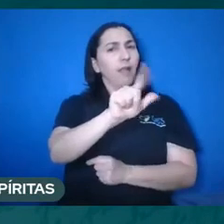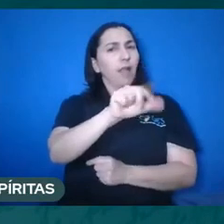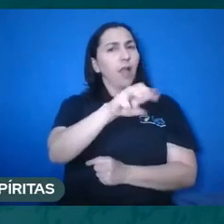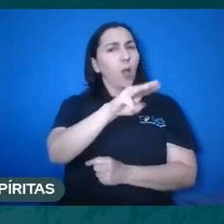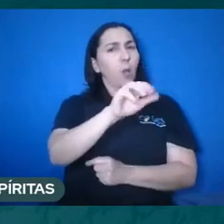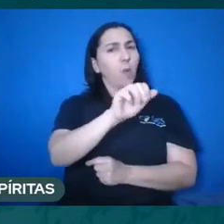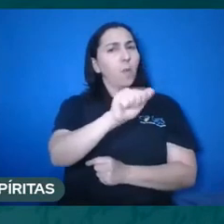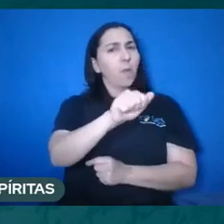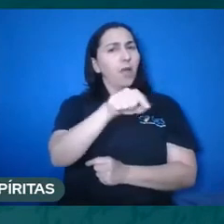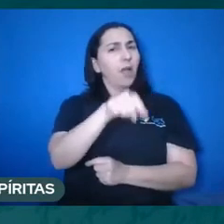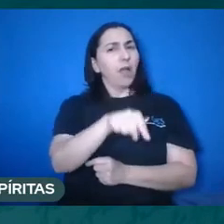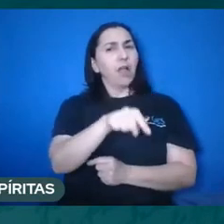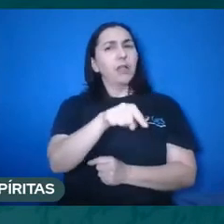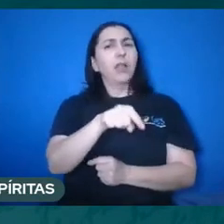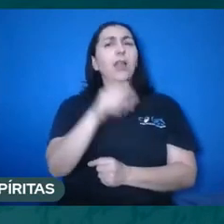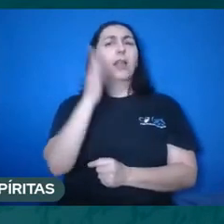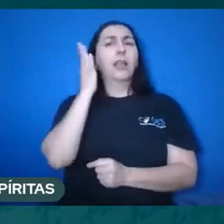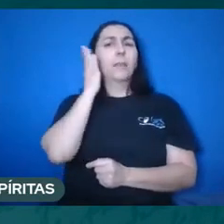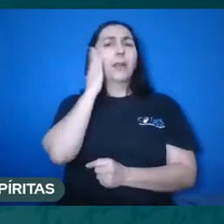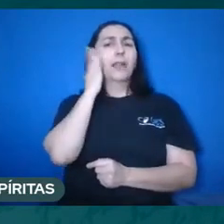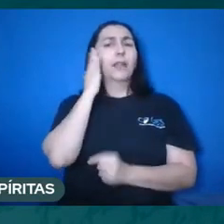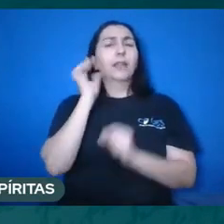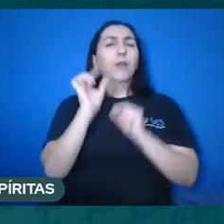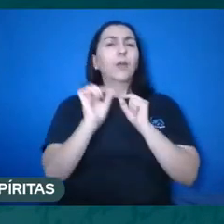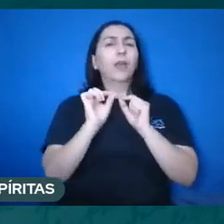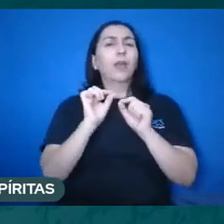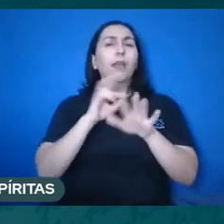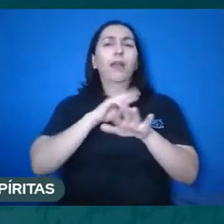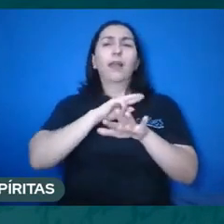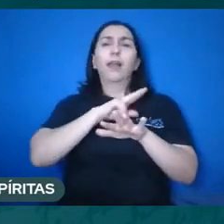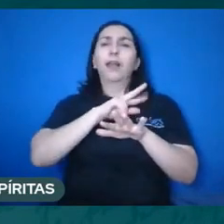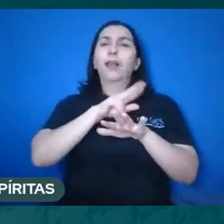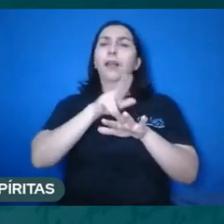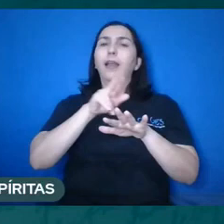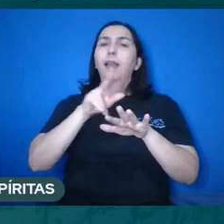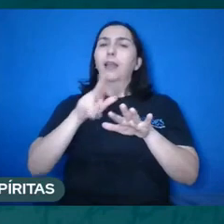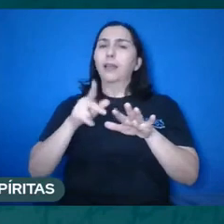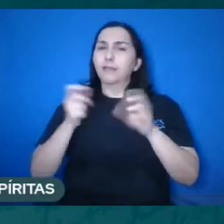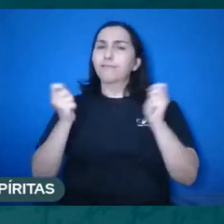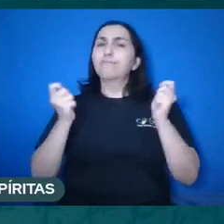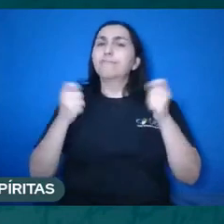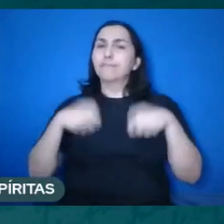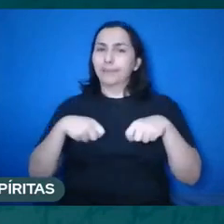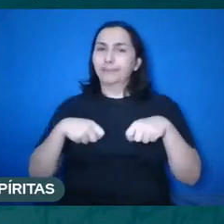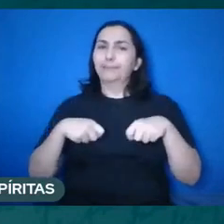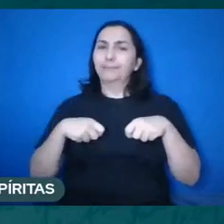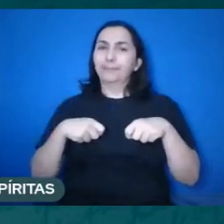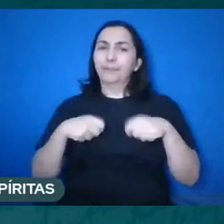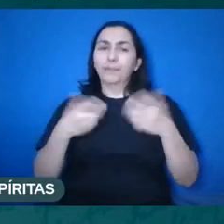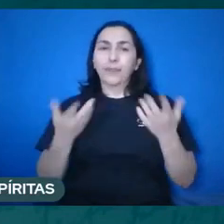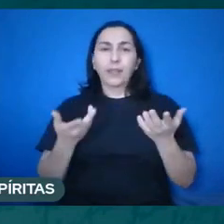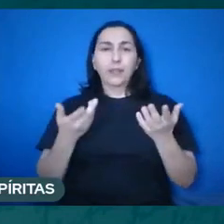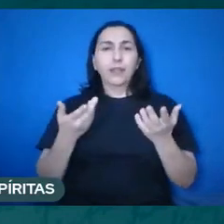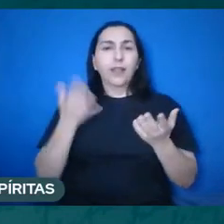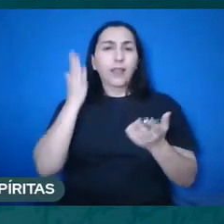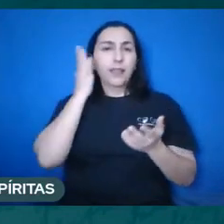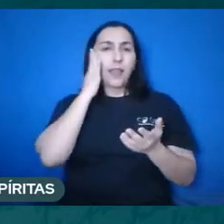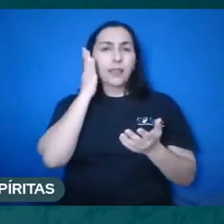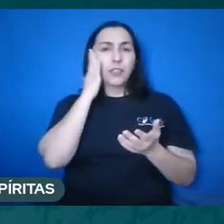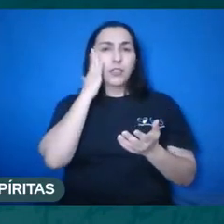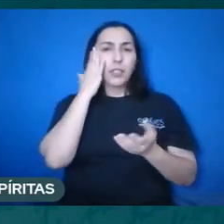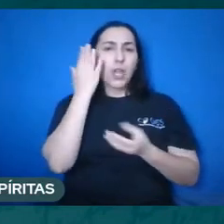que a alma pode ser entendida por diversos sentidos. Ela pode ser entendida